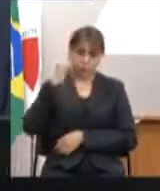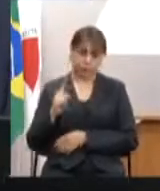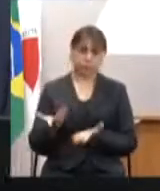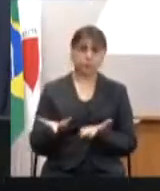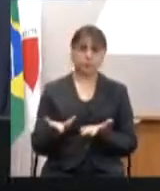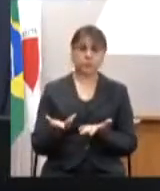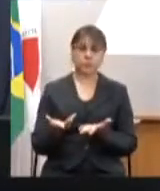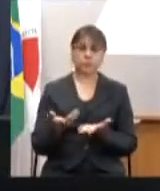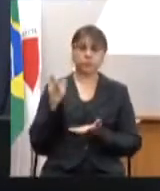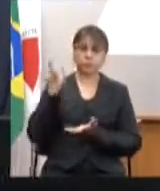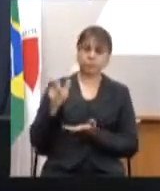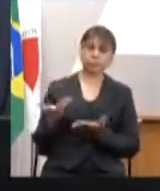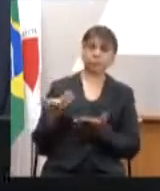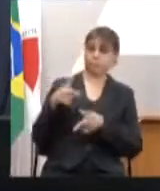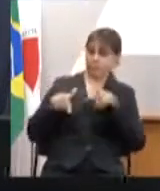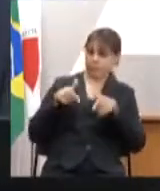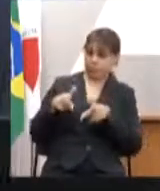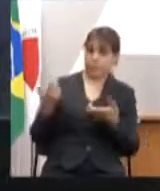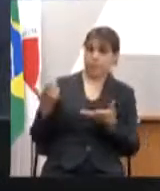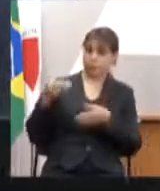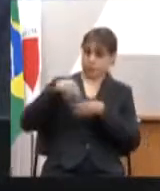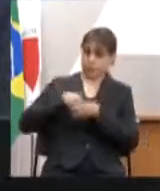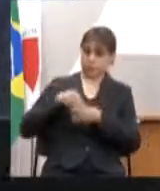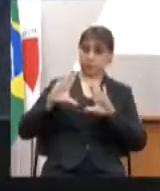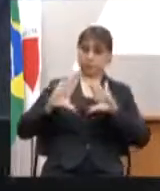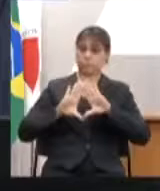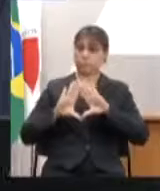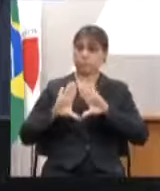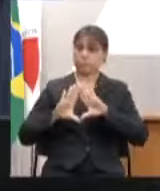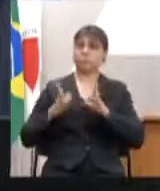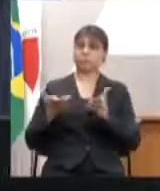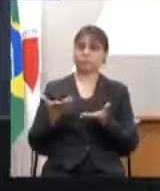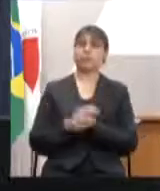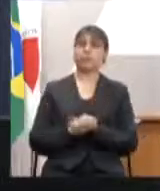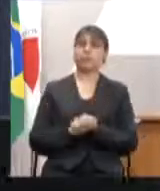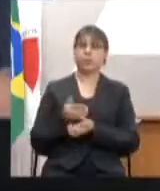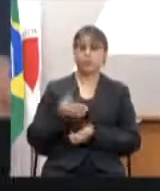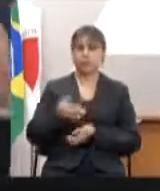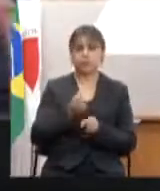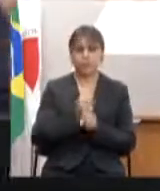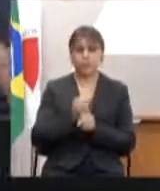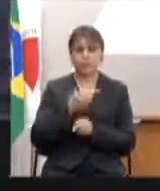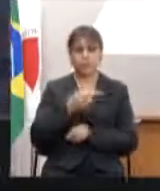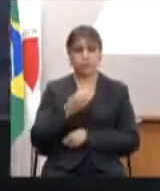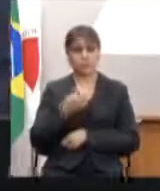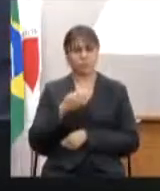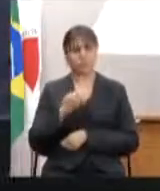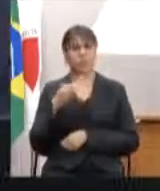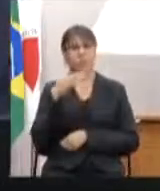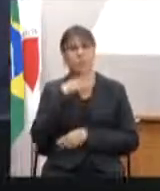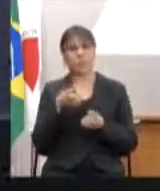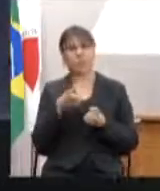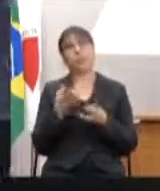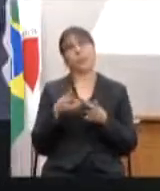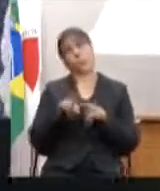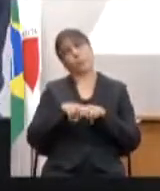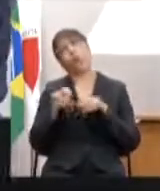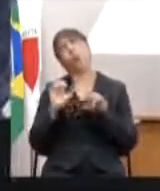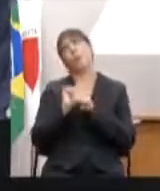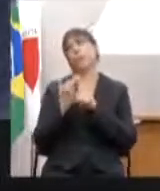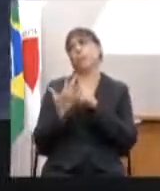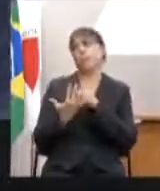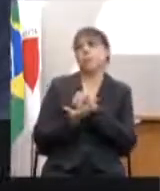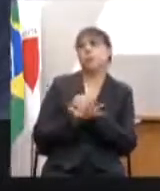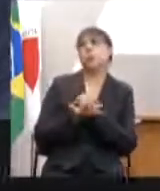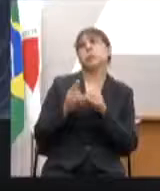como vossa excelência trabalha aqui nessa casa, e aí, esse ano, nós podemos até dizer que tem a questão da pandemia, que